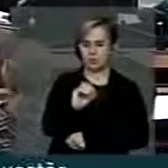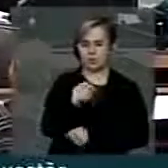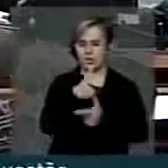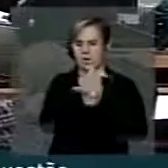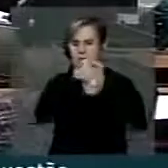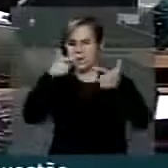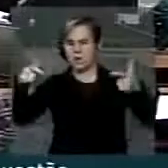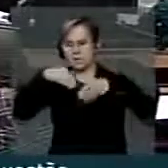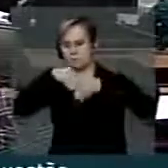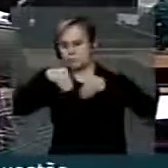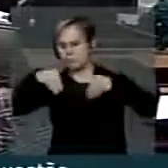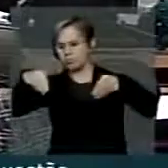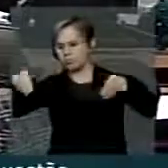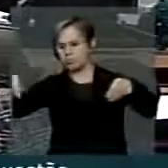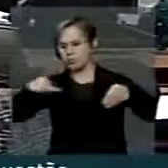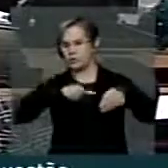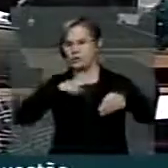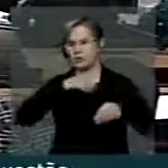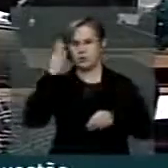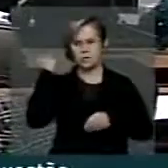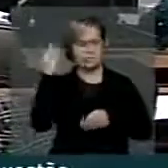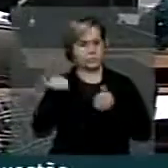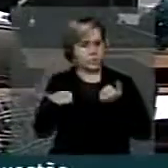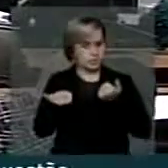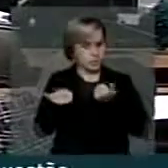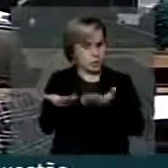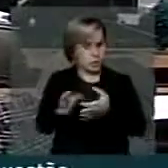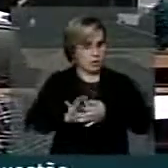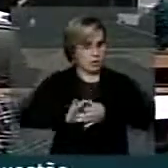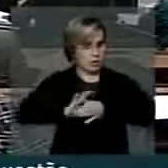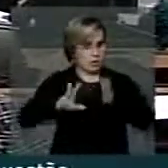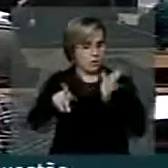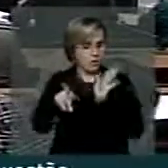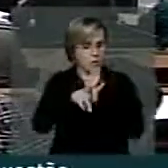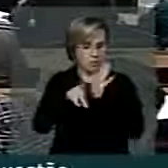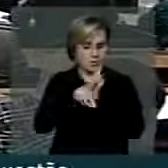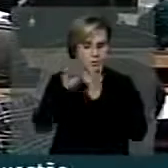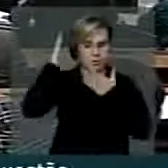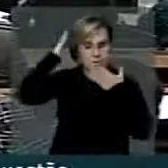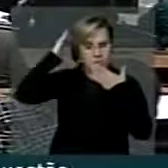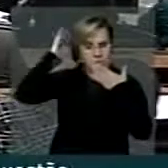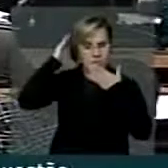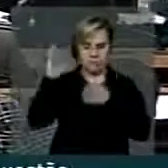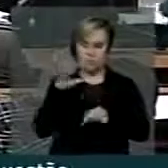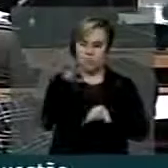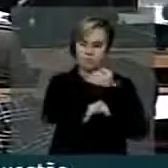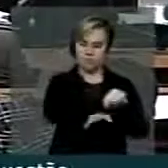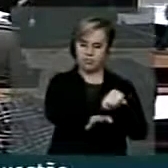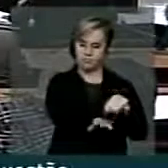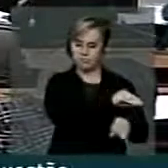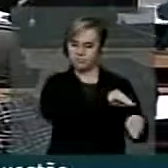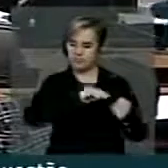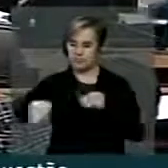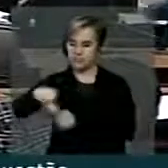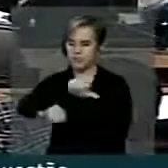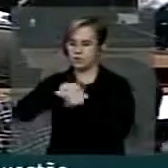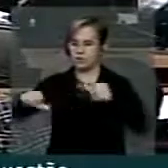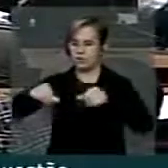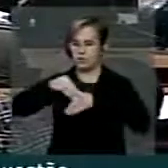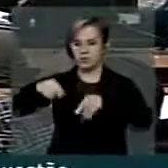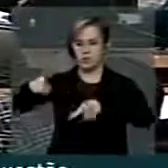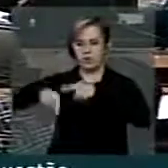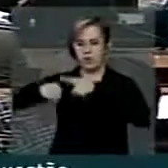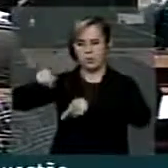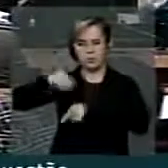extensões de terras, que haviam sido concedidas aos índios, foram repassadas aos produtores rurais. Para concluir? Para